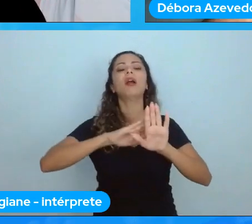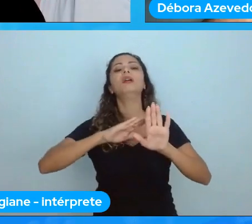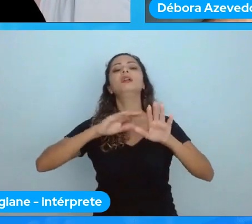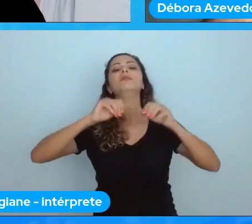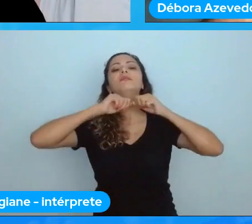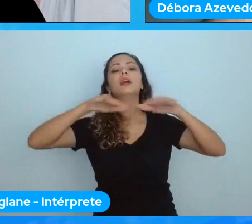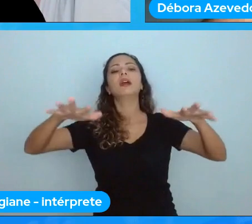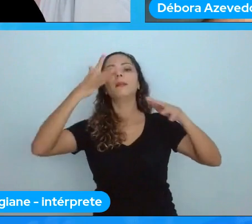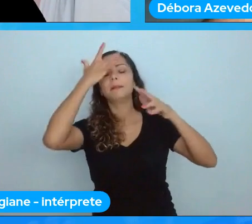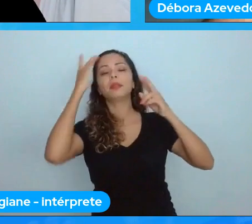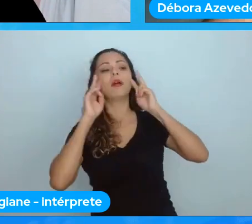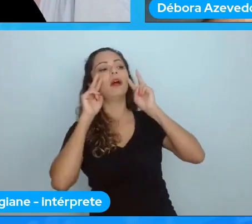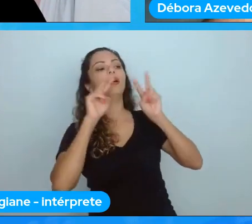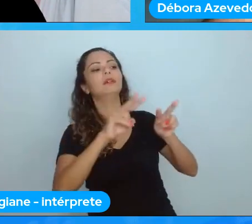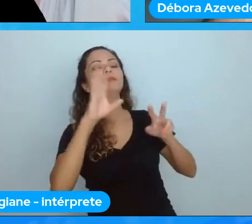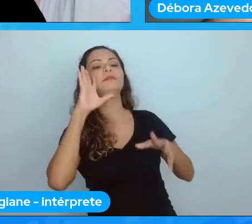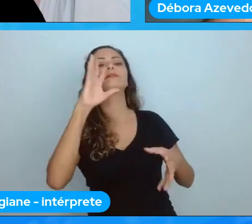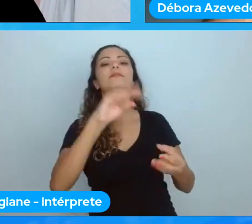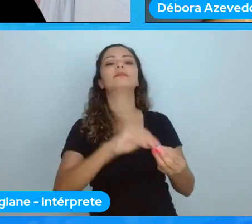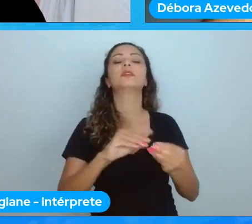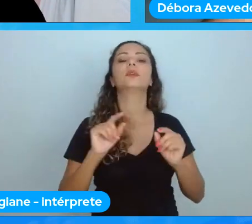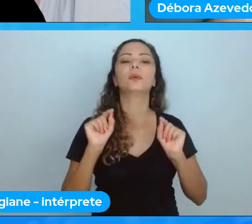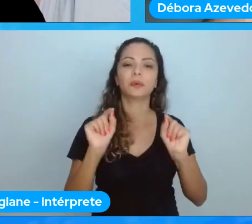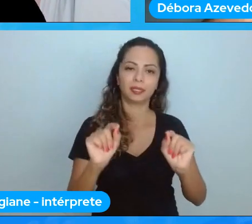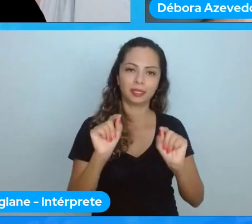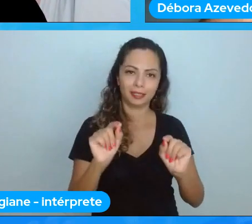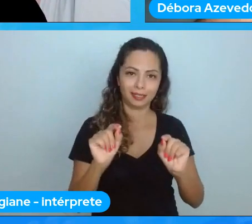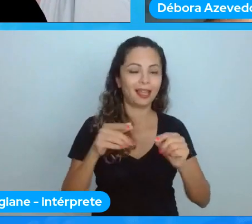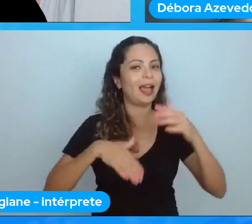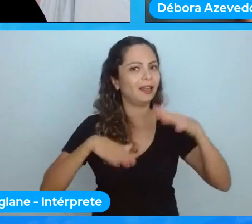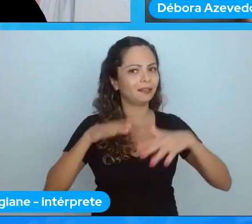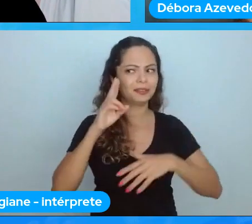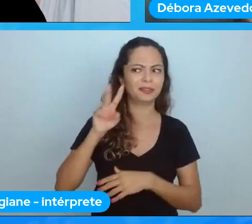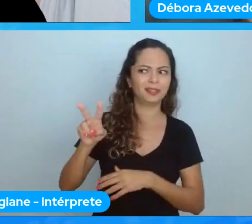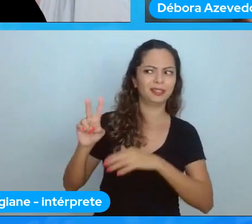a compor essa empresa porque eu sinto que vai ser desgastante